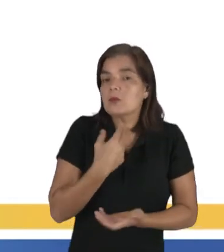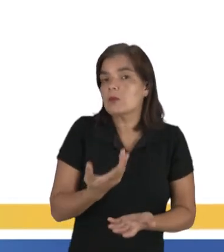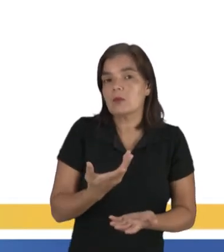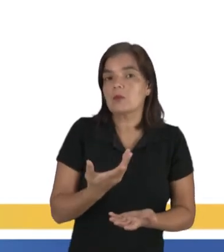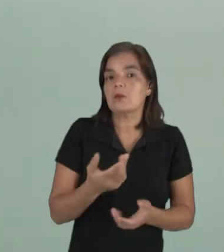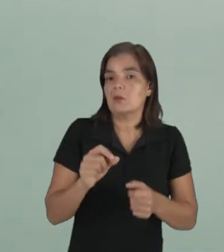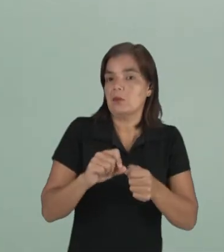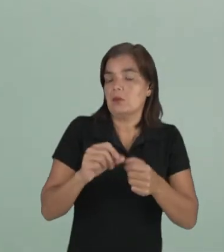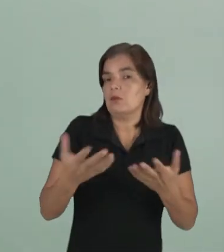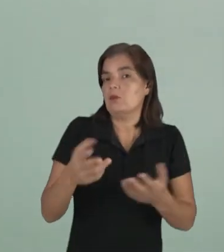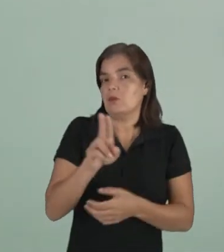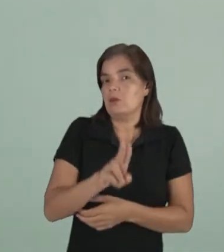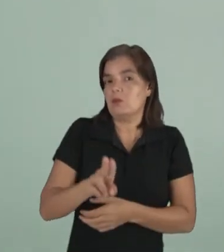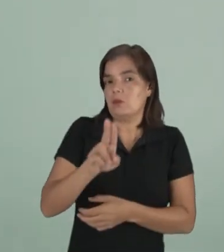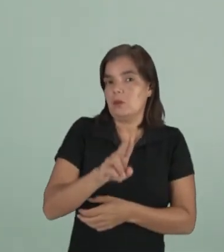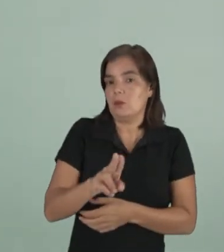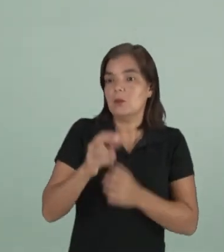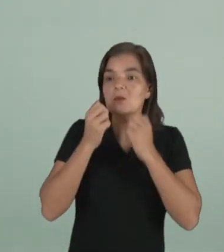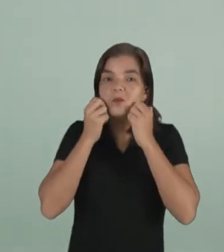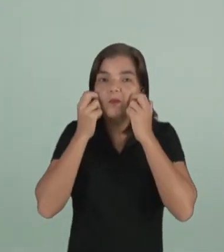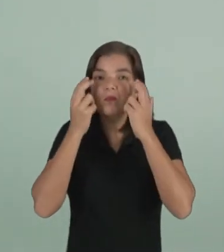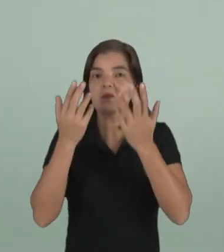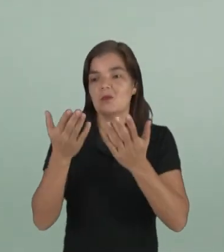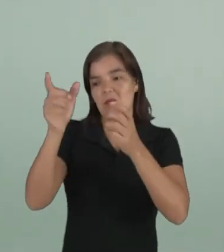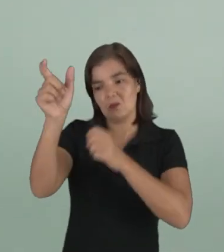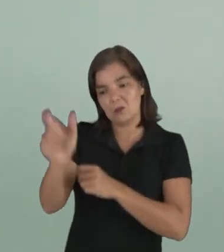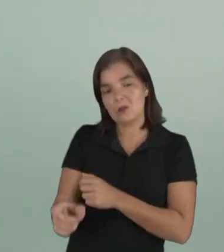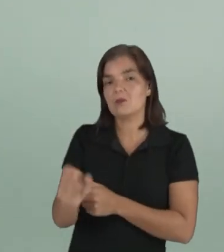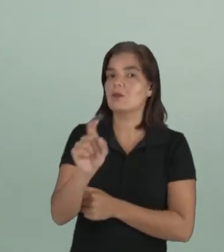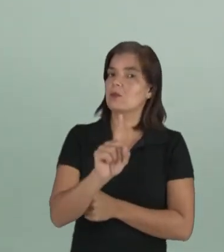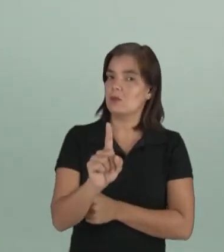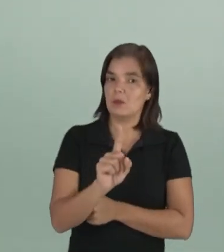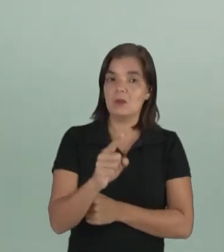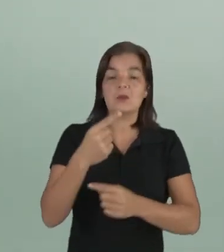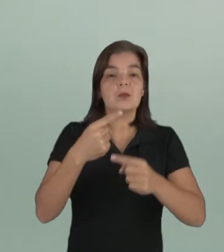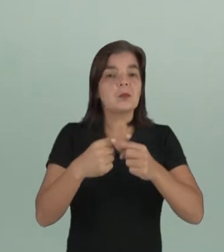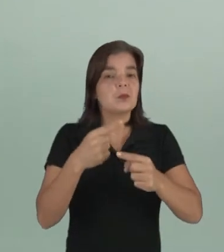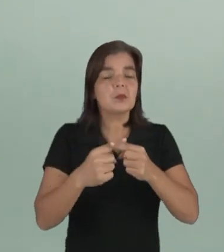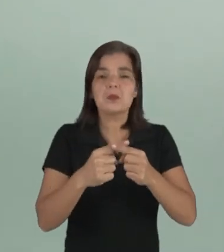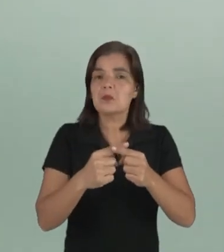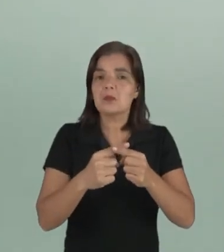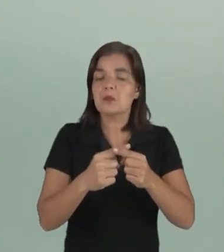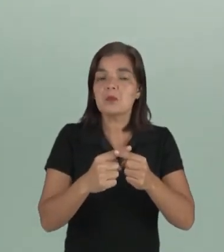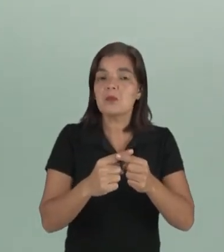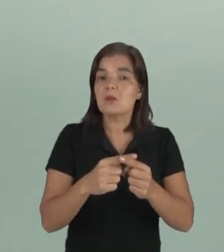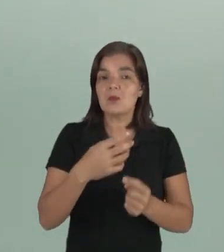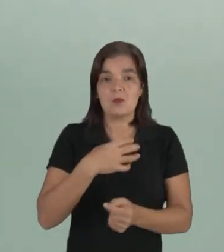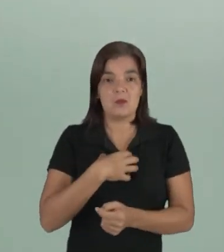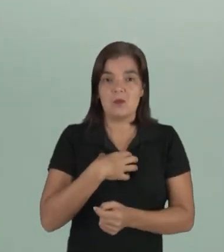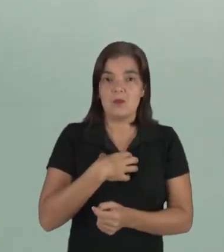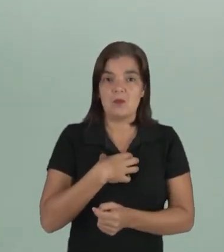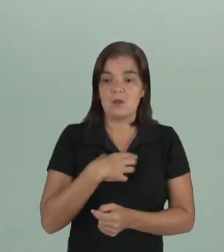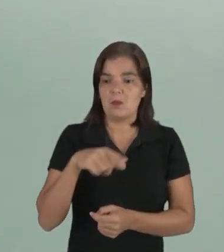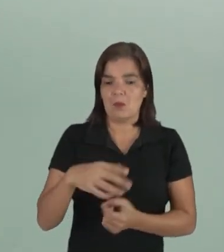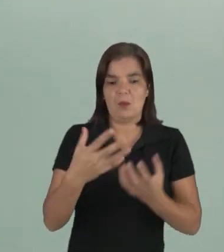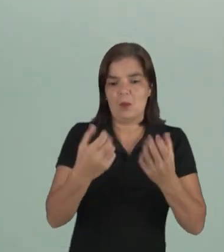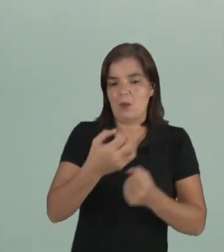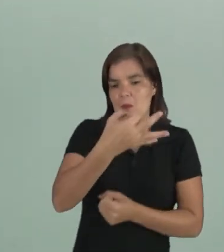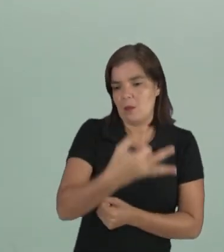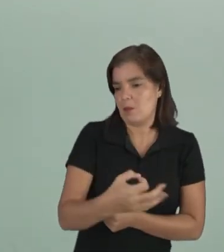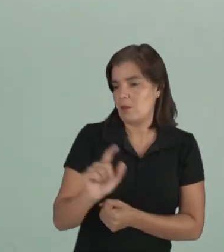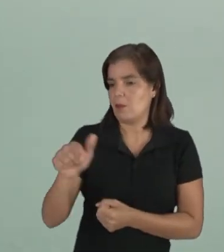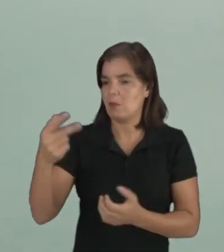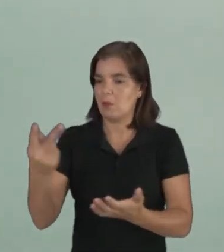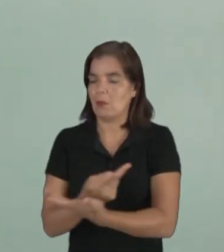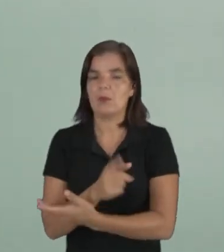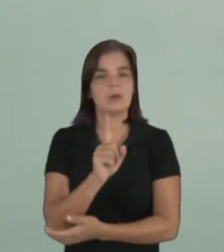faça, use de constrangimento com essas pessoas, porque nenhuma forma pode ser assim. Essa é correta